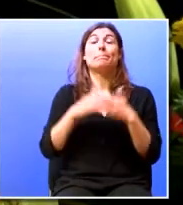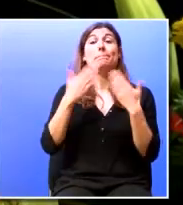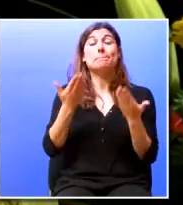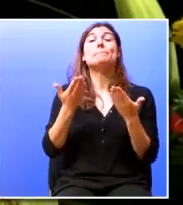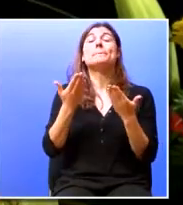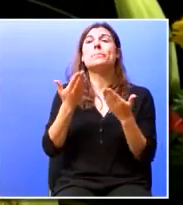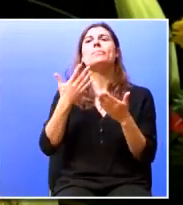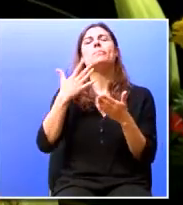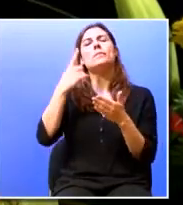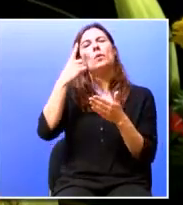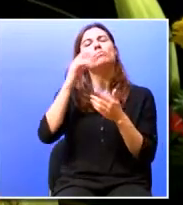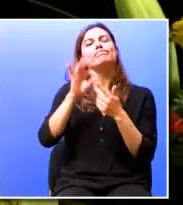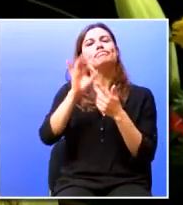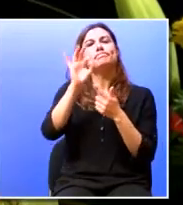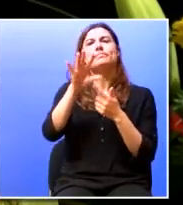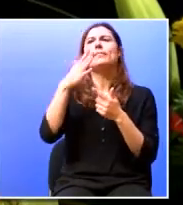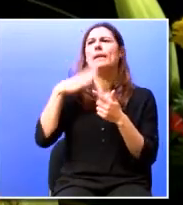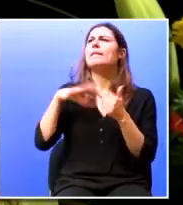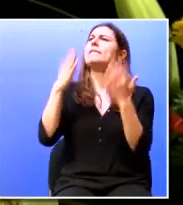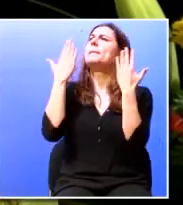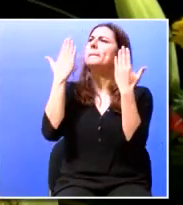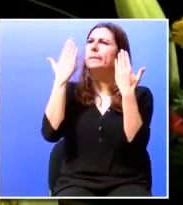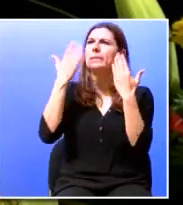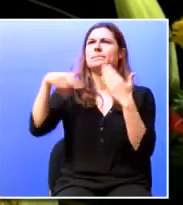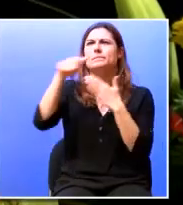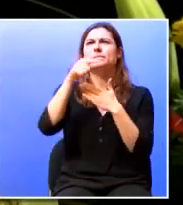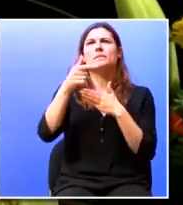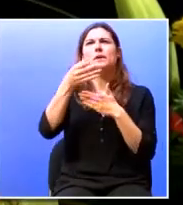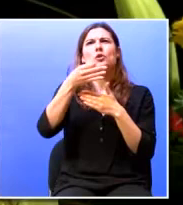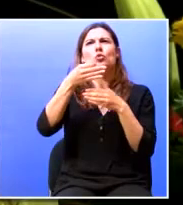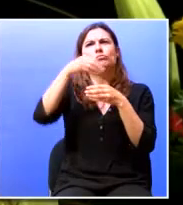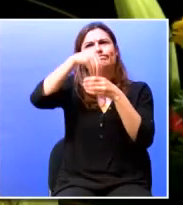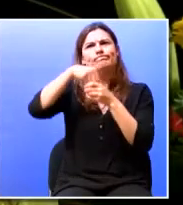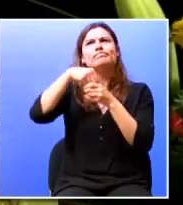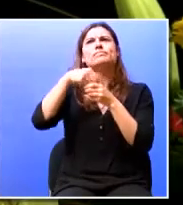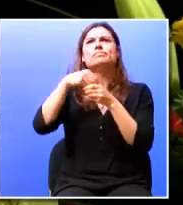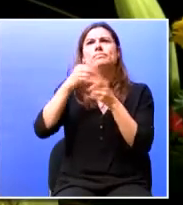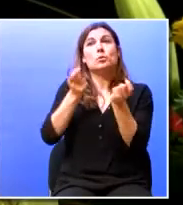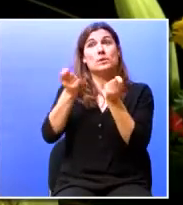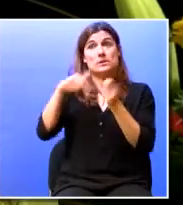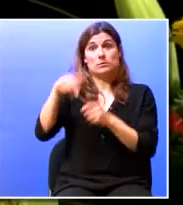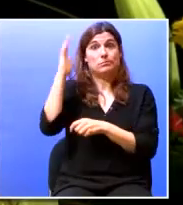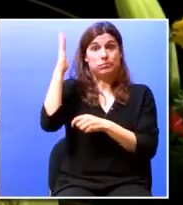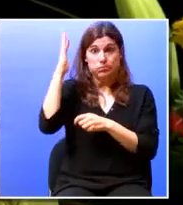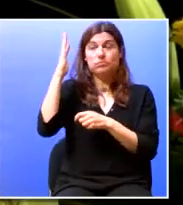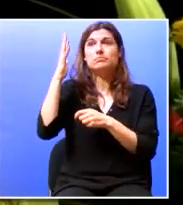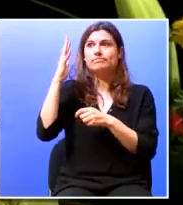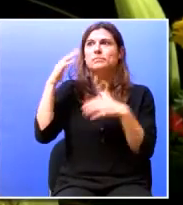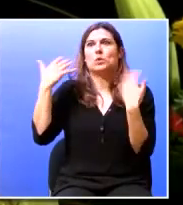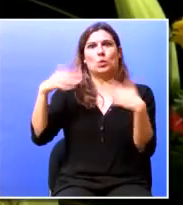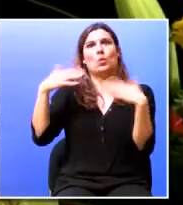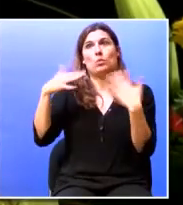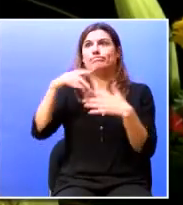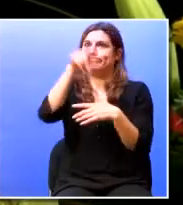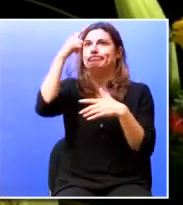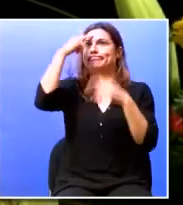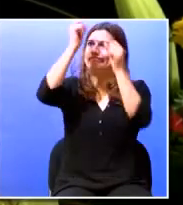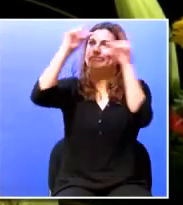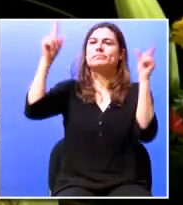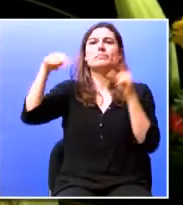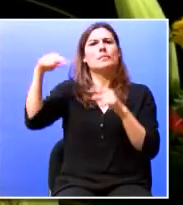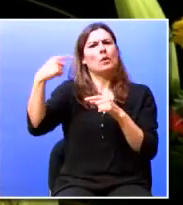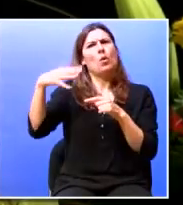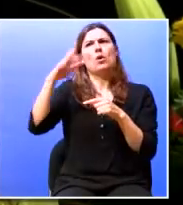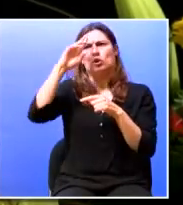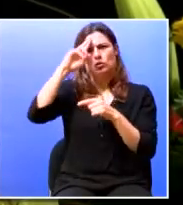Particularmente, gostaria de parabenizar o núcleo duro da organização deste Congresso, que, como imaginam, representa